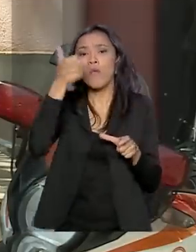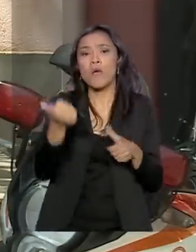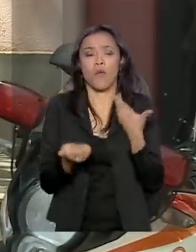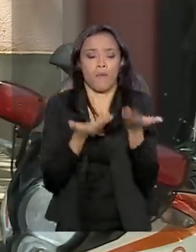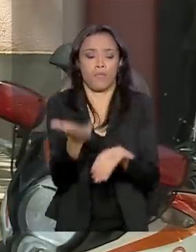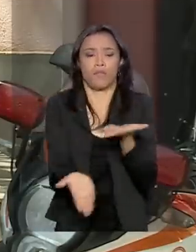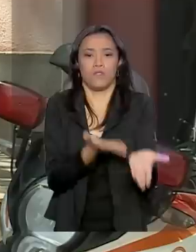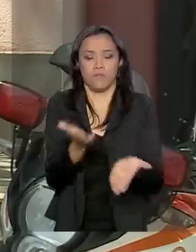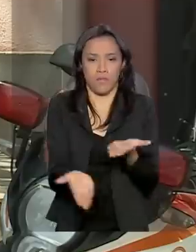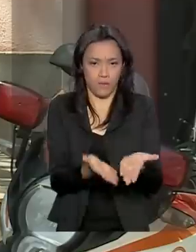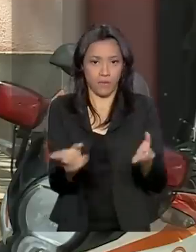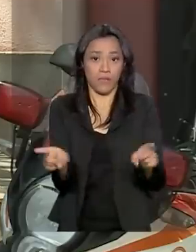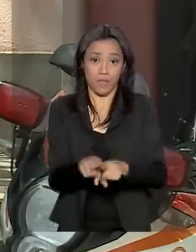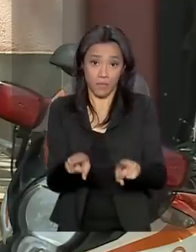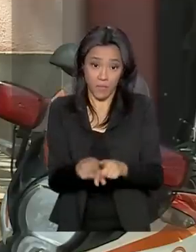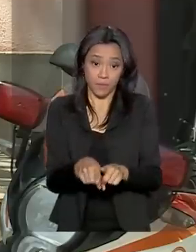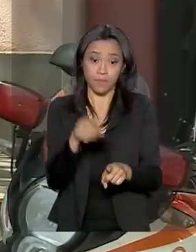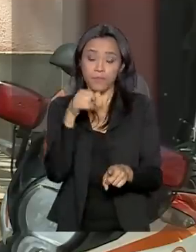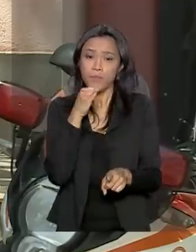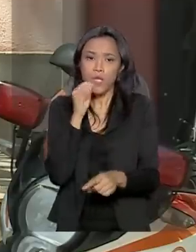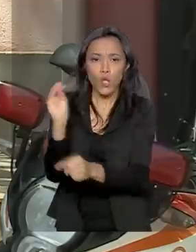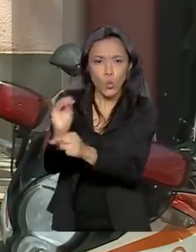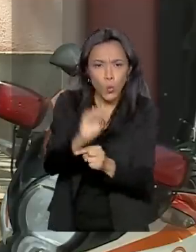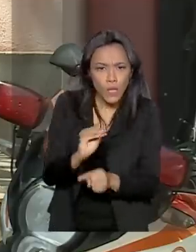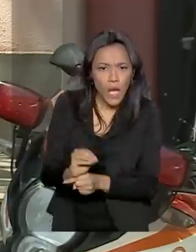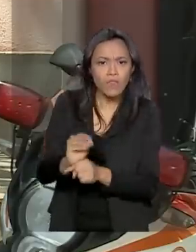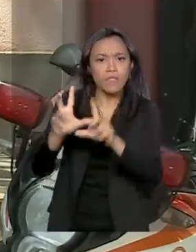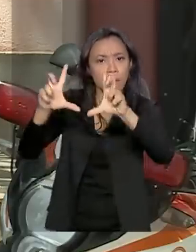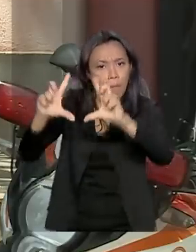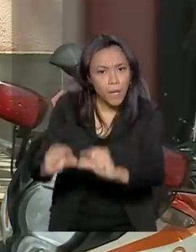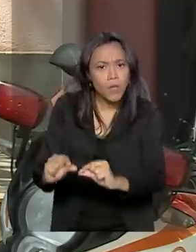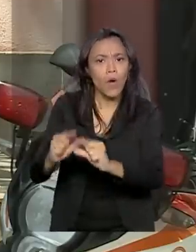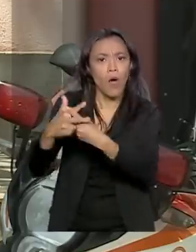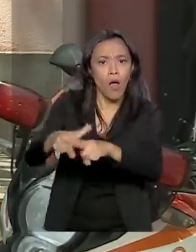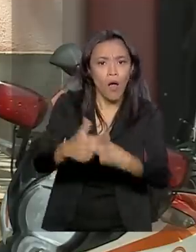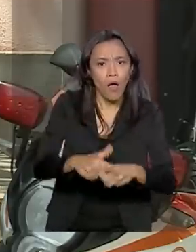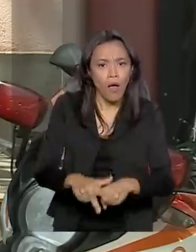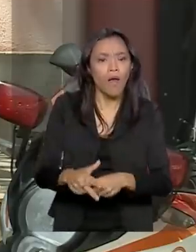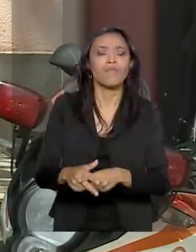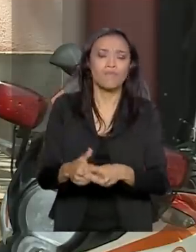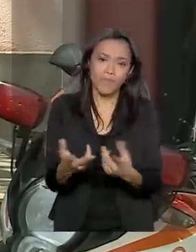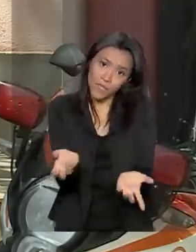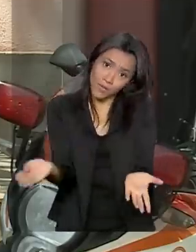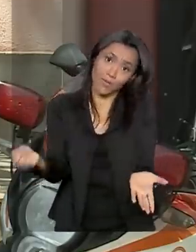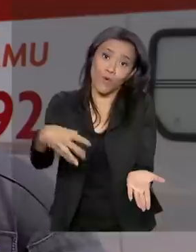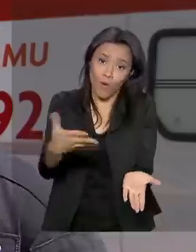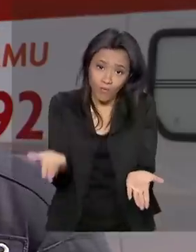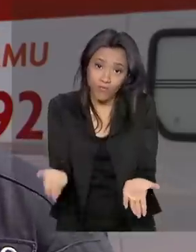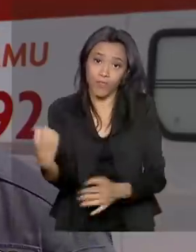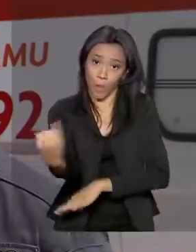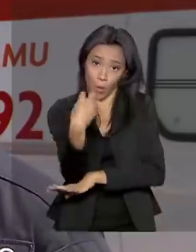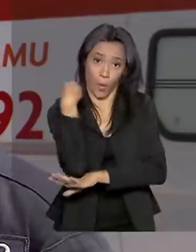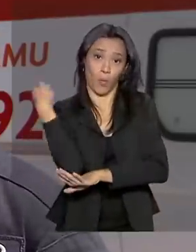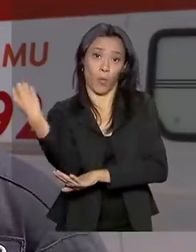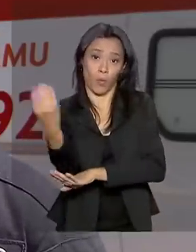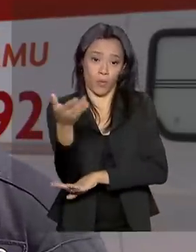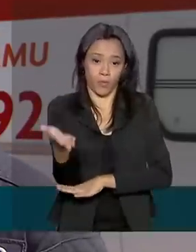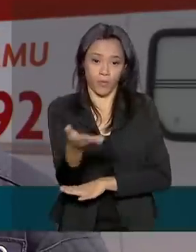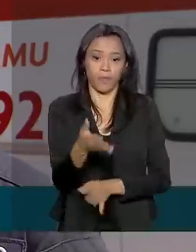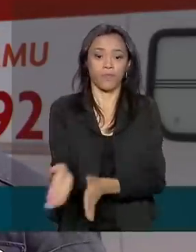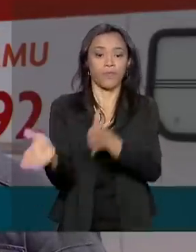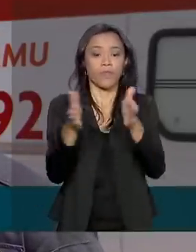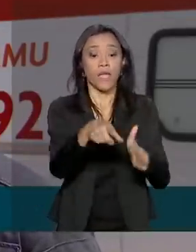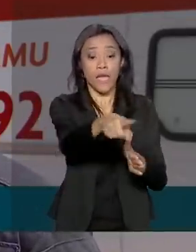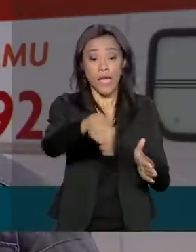população. E os custos com manutenção serão menores, já que os veículos são novos. Essas viaturas novas na rua,